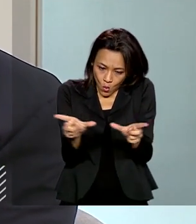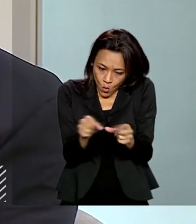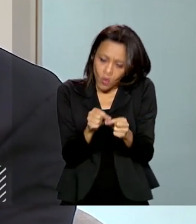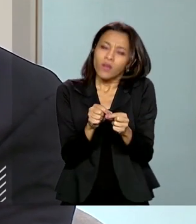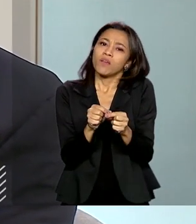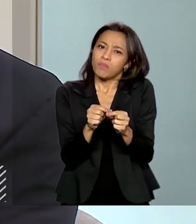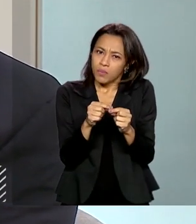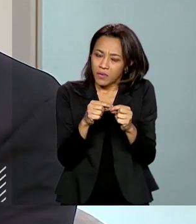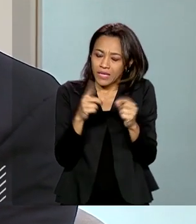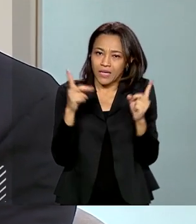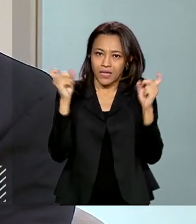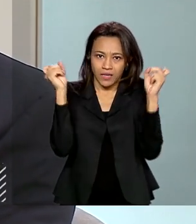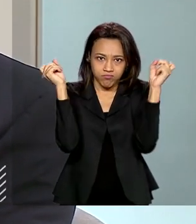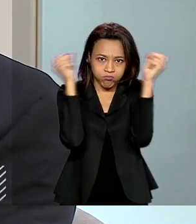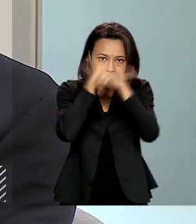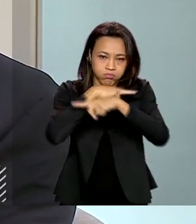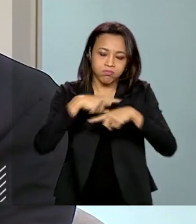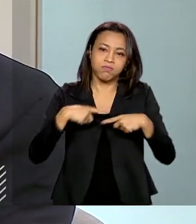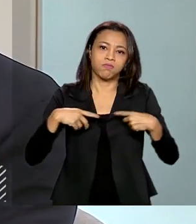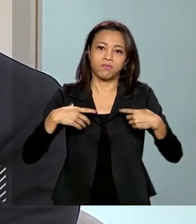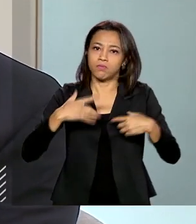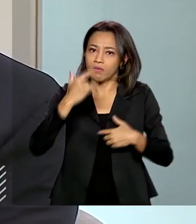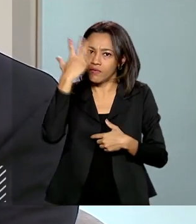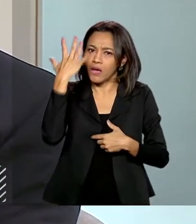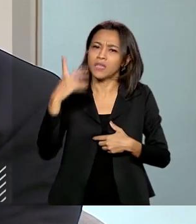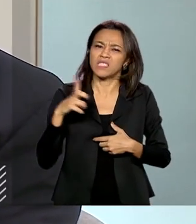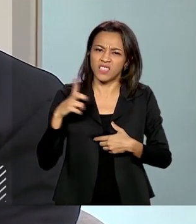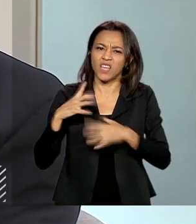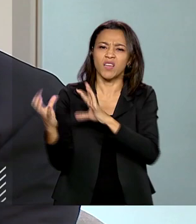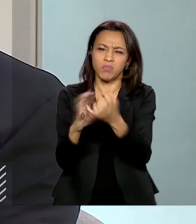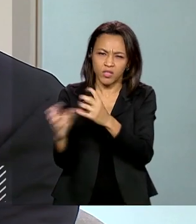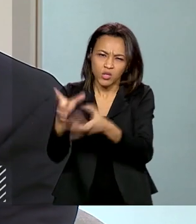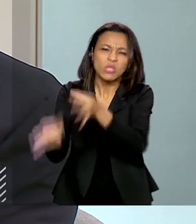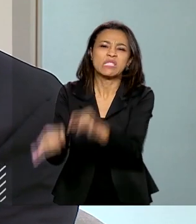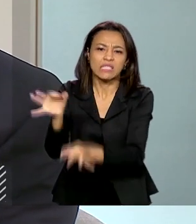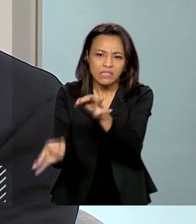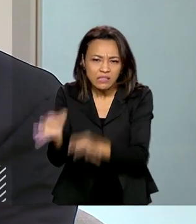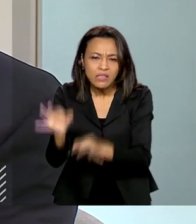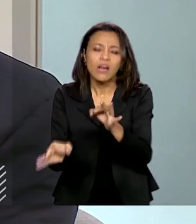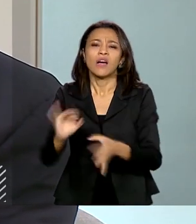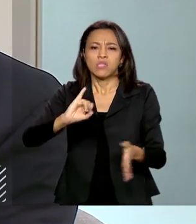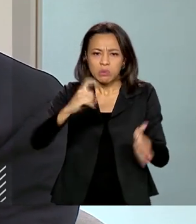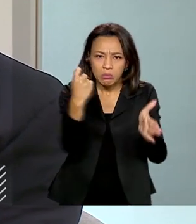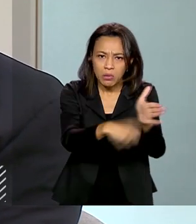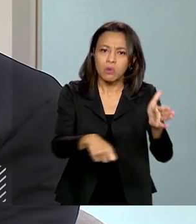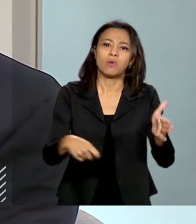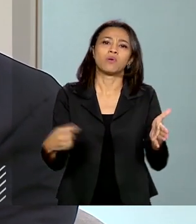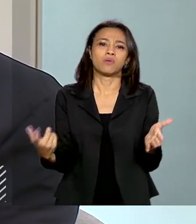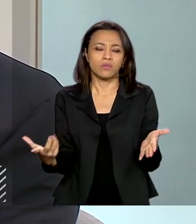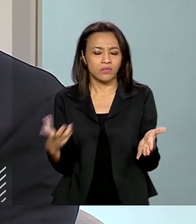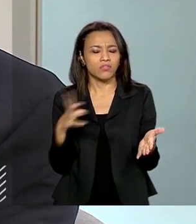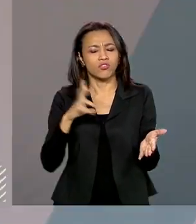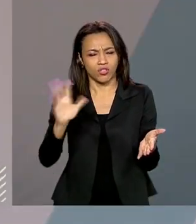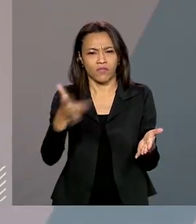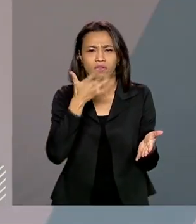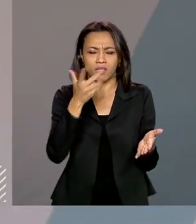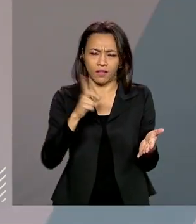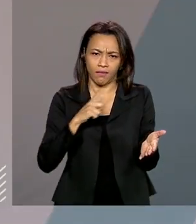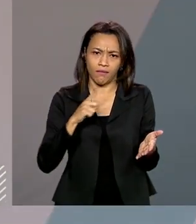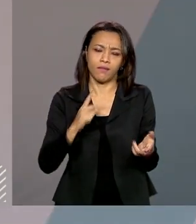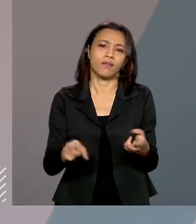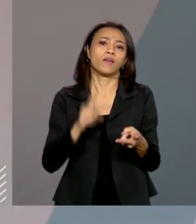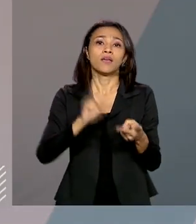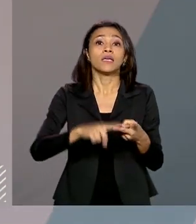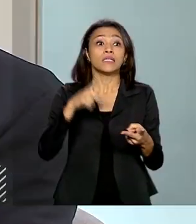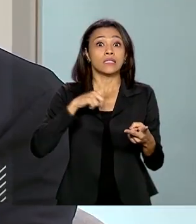complexo, ele é altamente judicializado, é super obrigações tributárias acessórias, eu já falei, tem